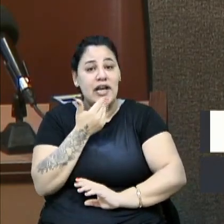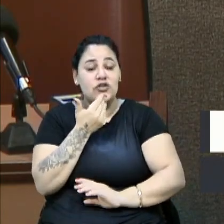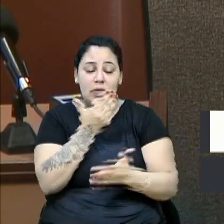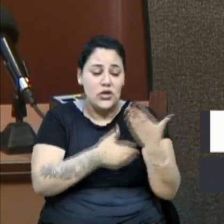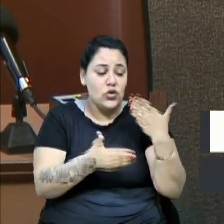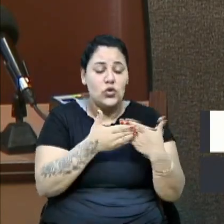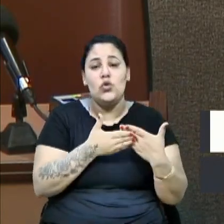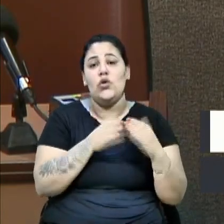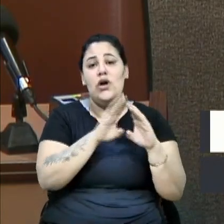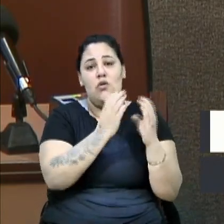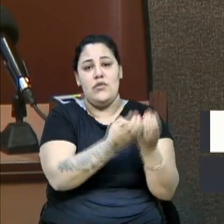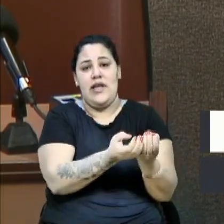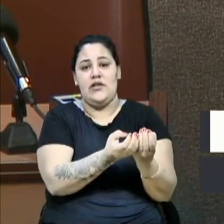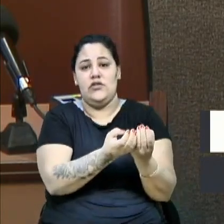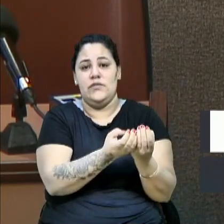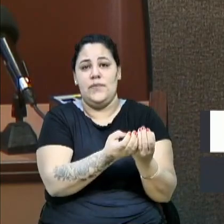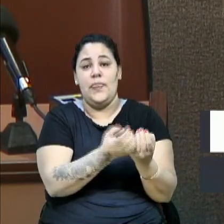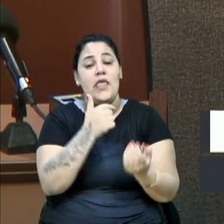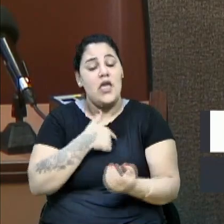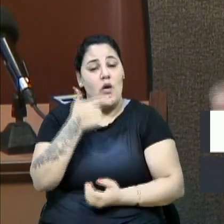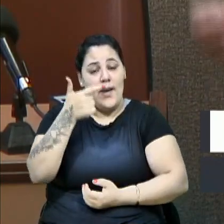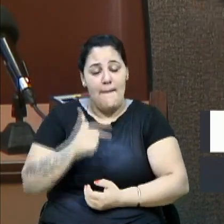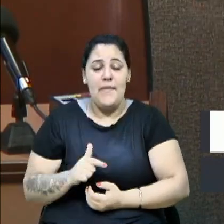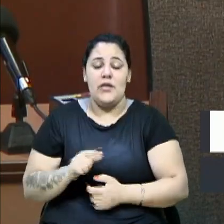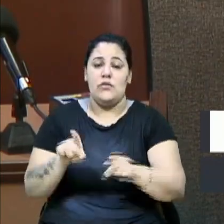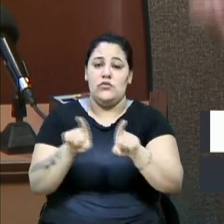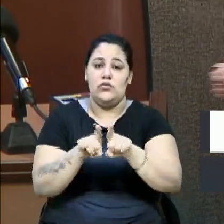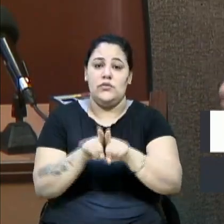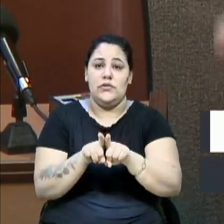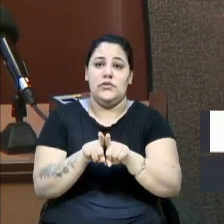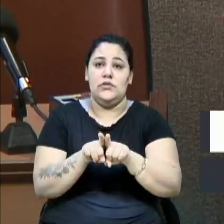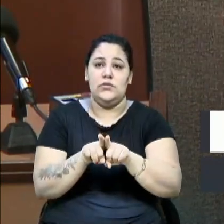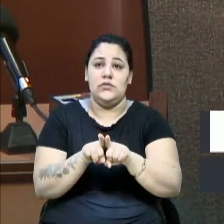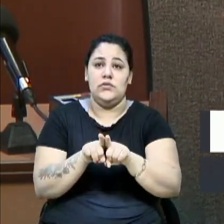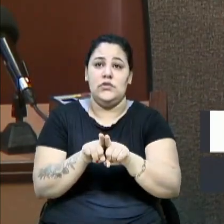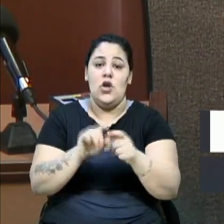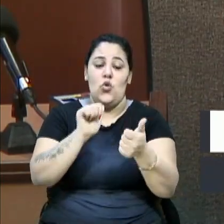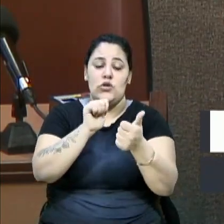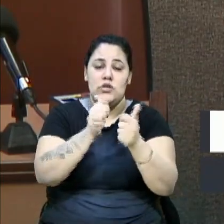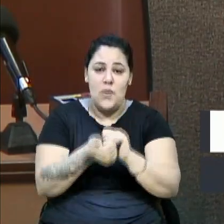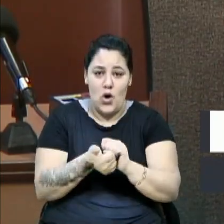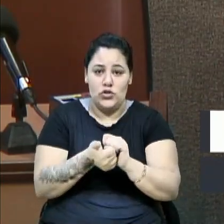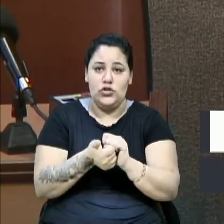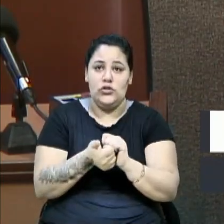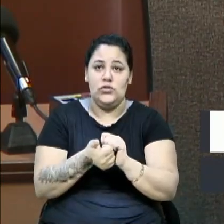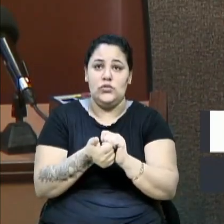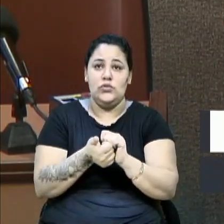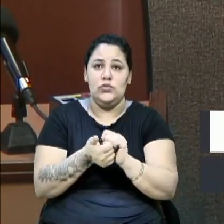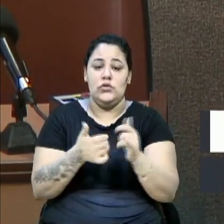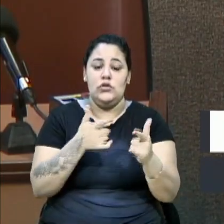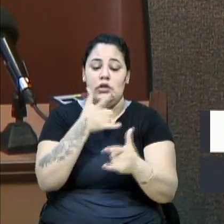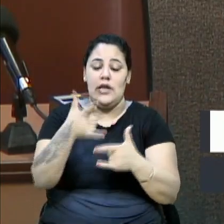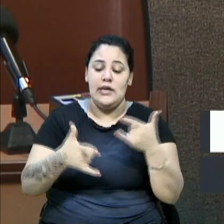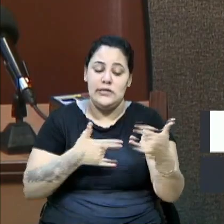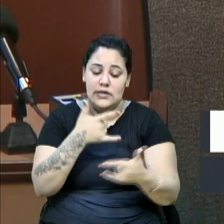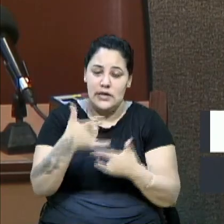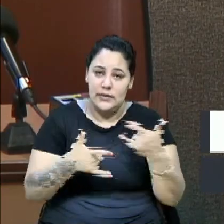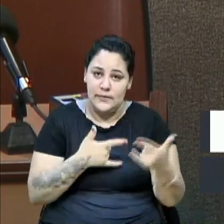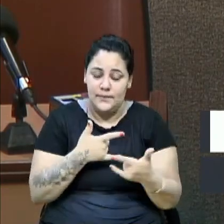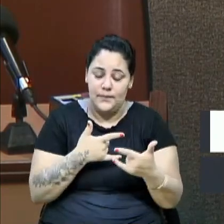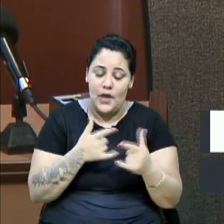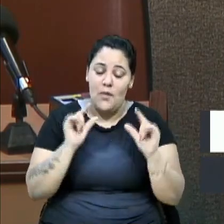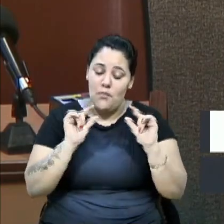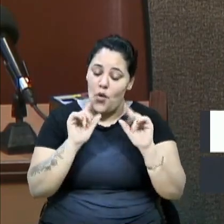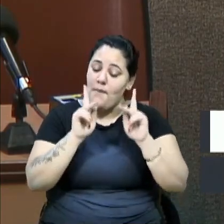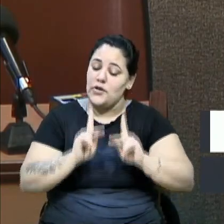E isso, repito, o esporte e o lazer, o investimento no esporte e o lazer, é menos gente doente,